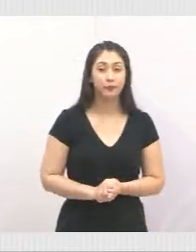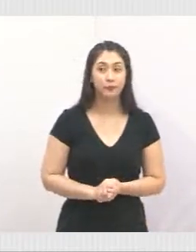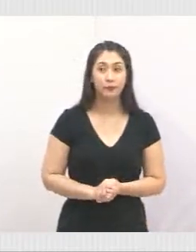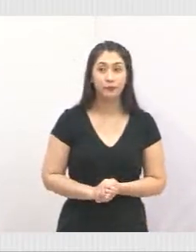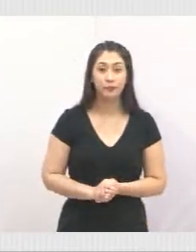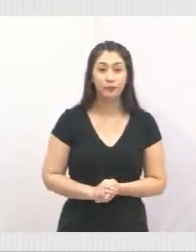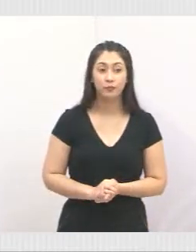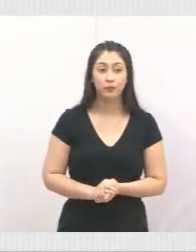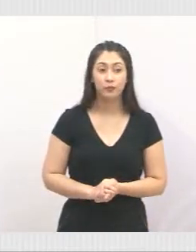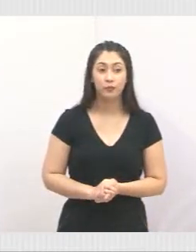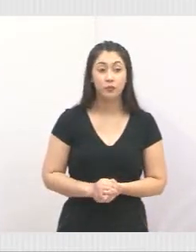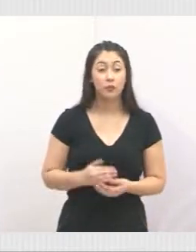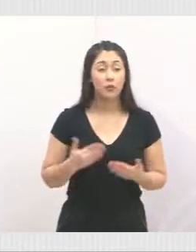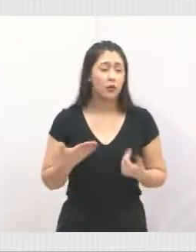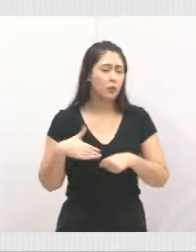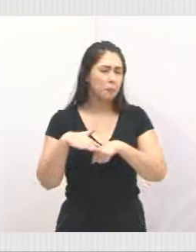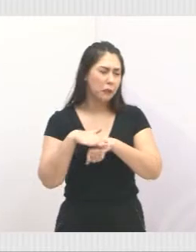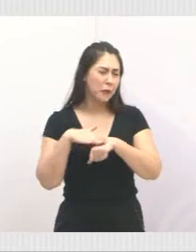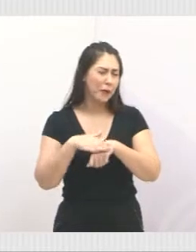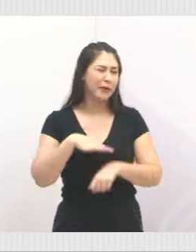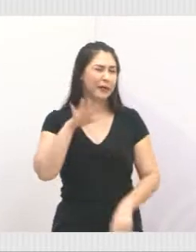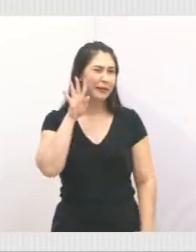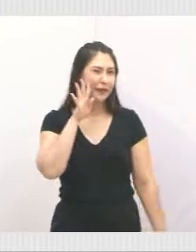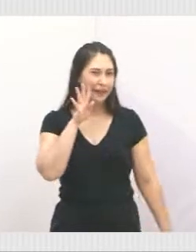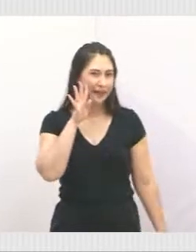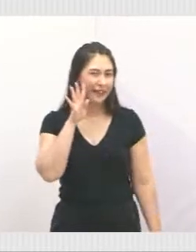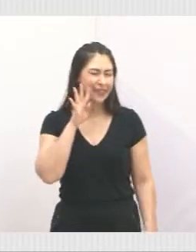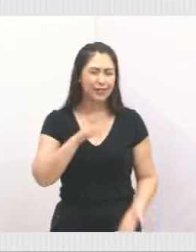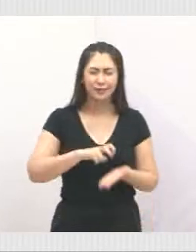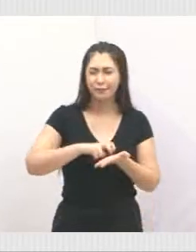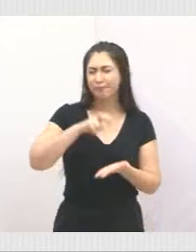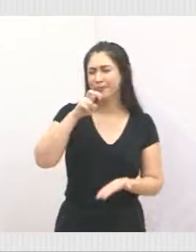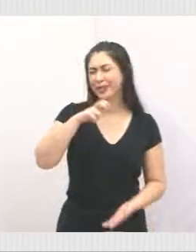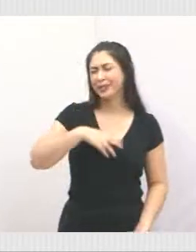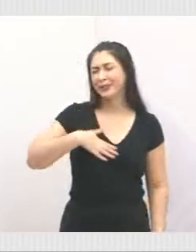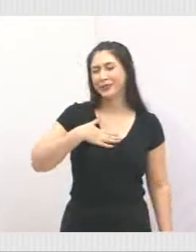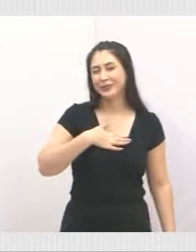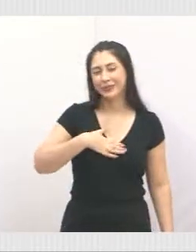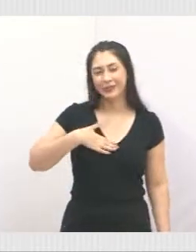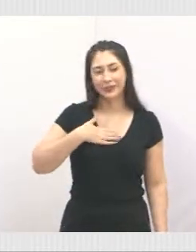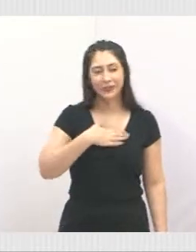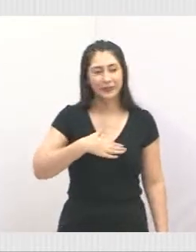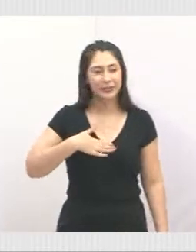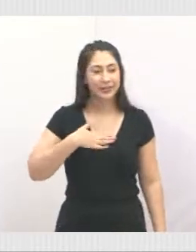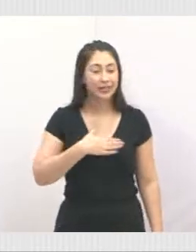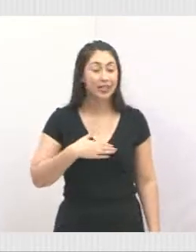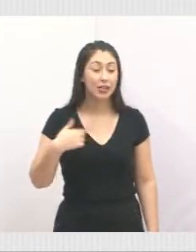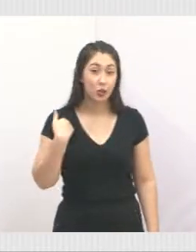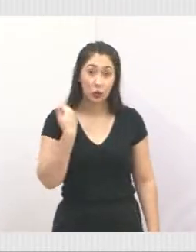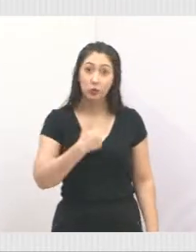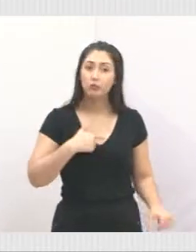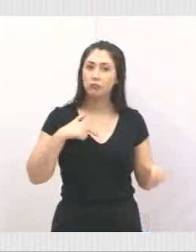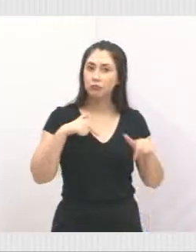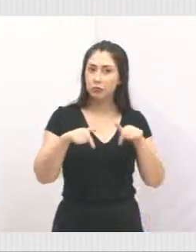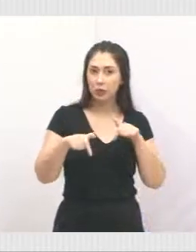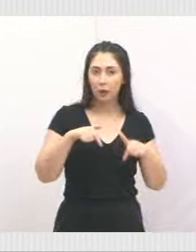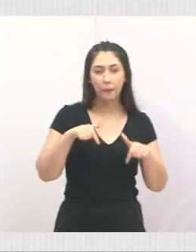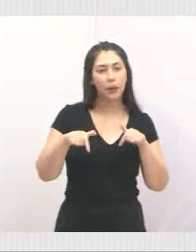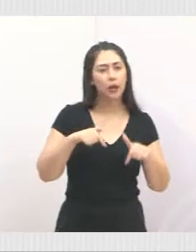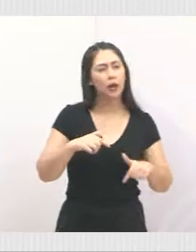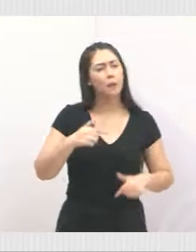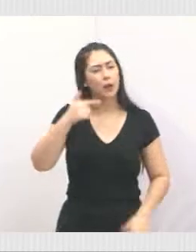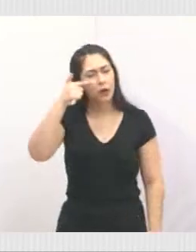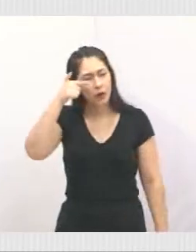E foi uma conversa bem legal, uma manhã gostosa. E vamos trabalhar para que possamos